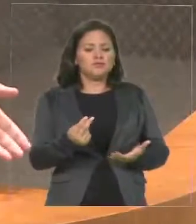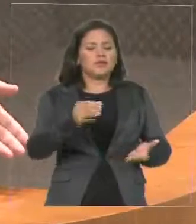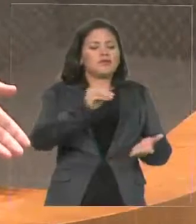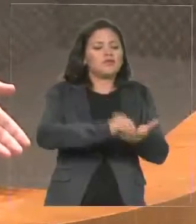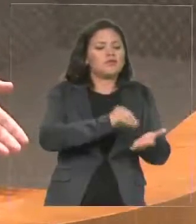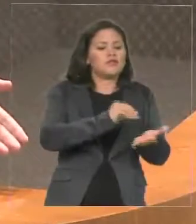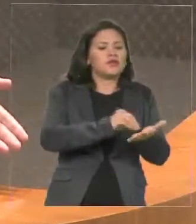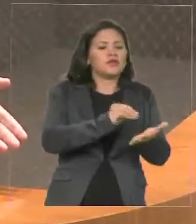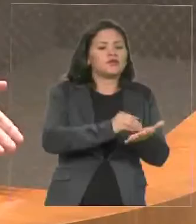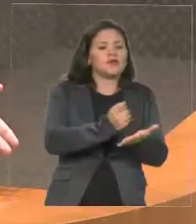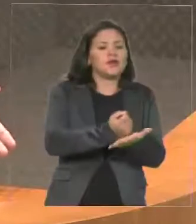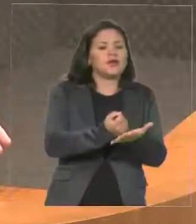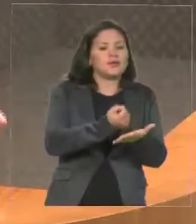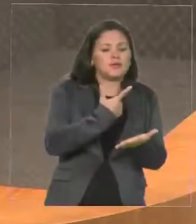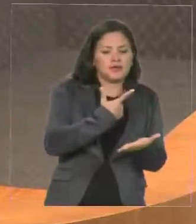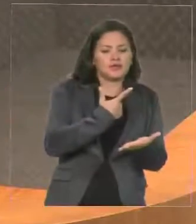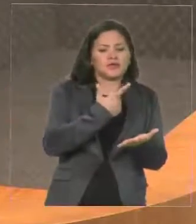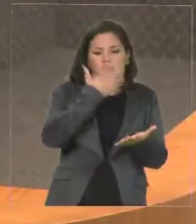que nós estamos tratando,